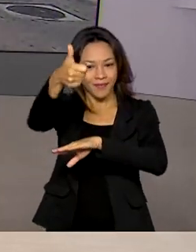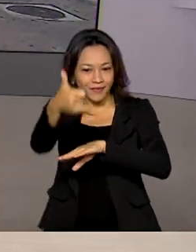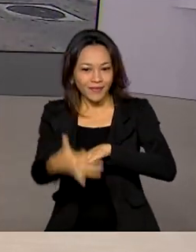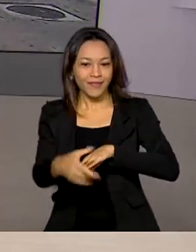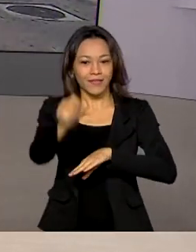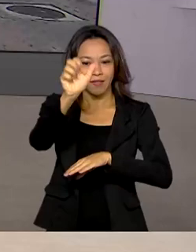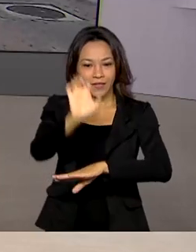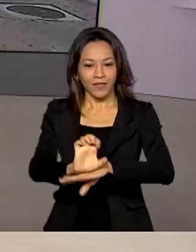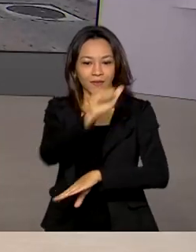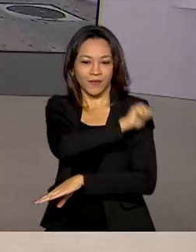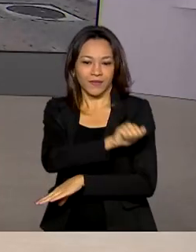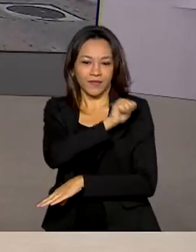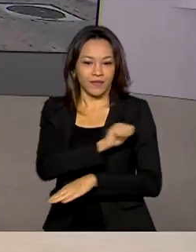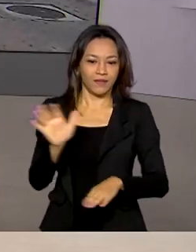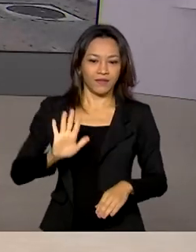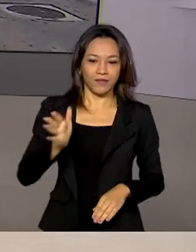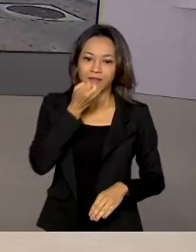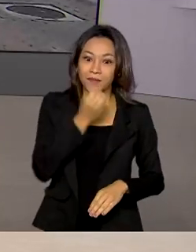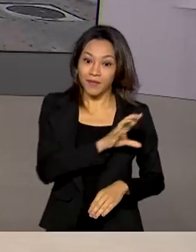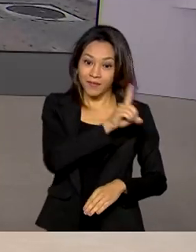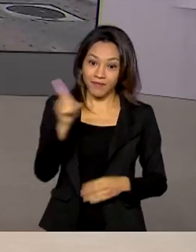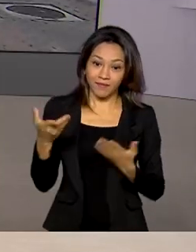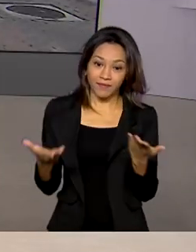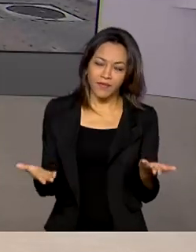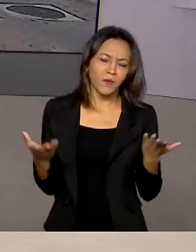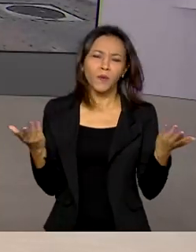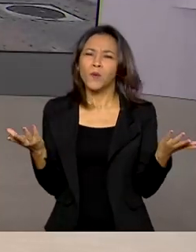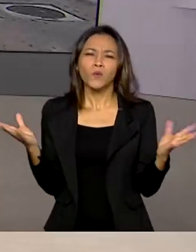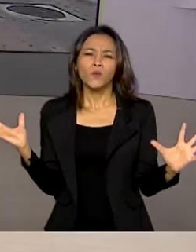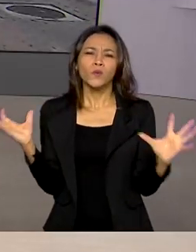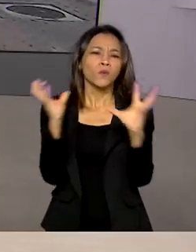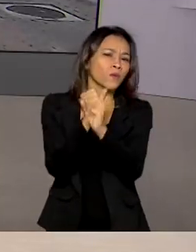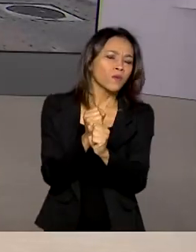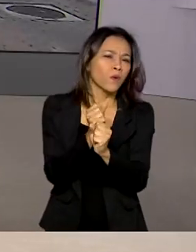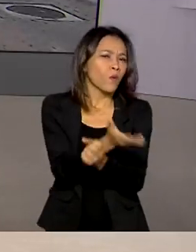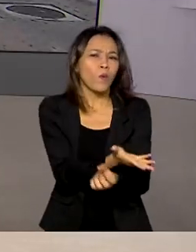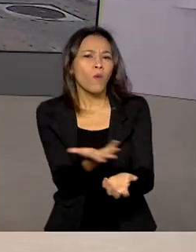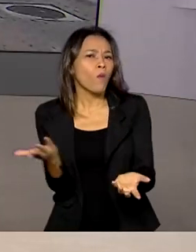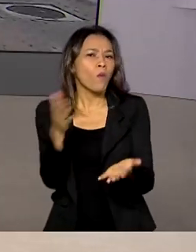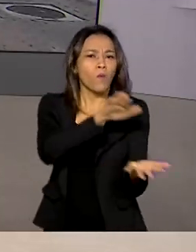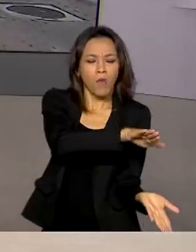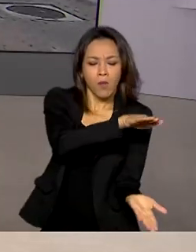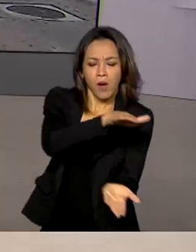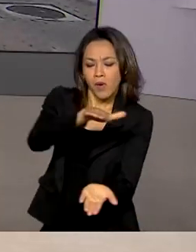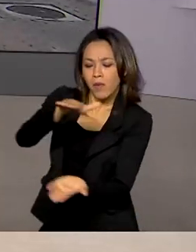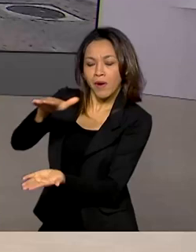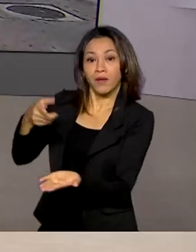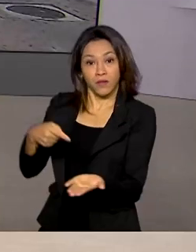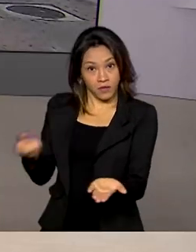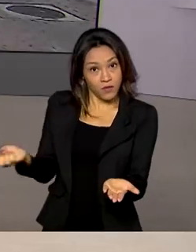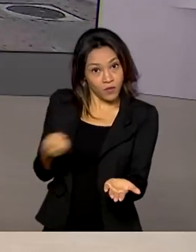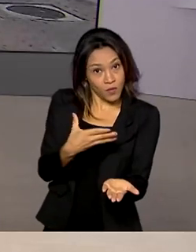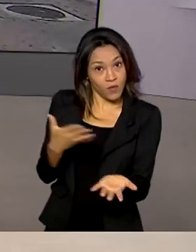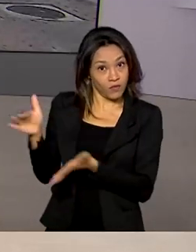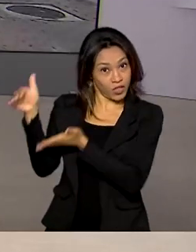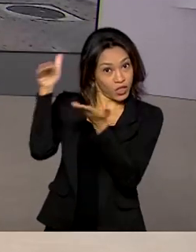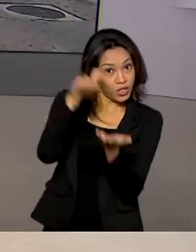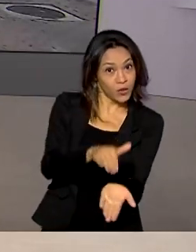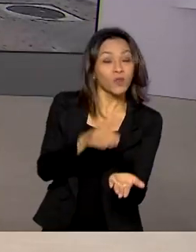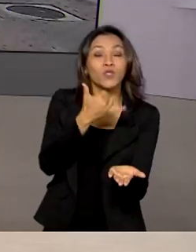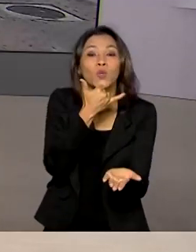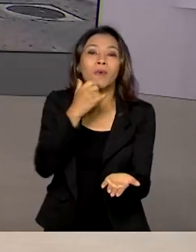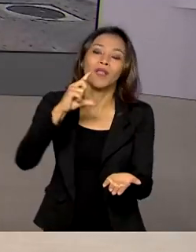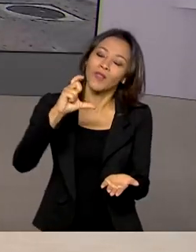do Rio de Janeiro. Tiago, bom dia para você. Qual o total de lotes desse novo lote? O total de doses,